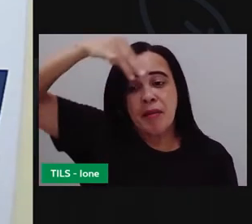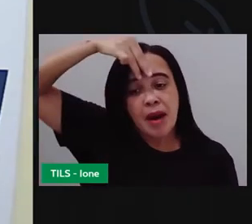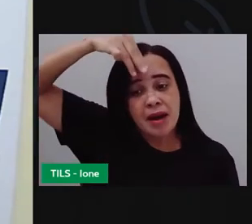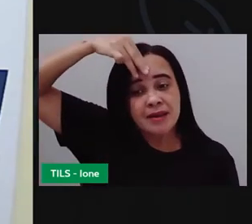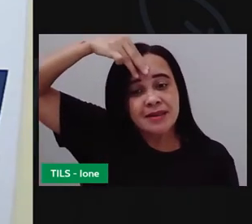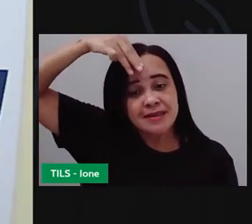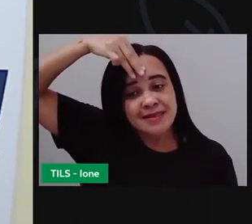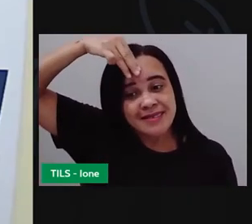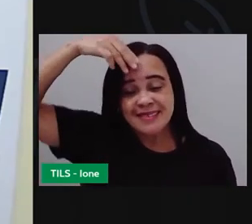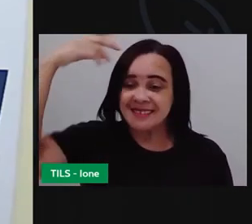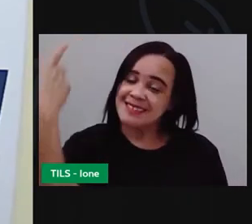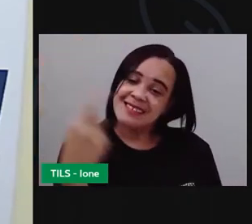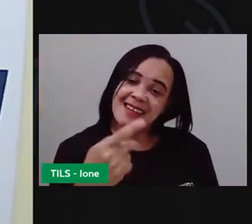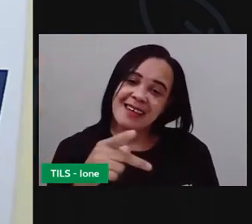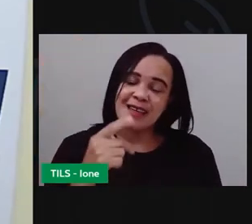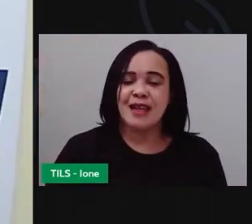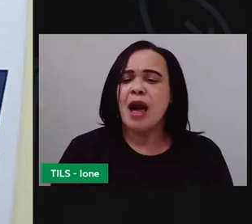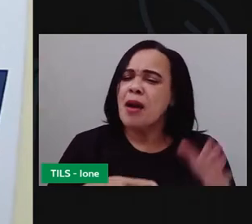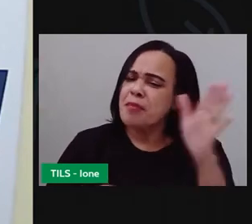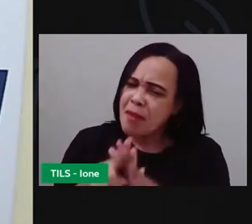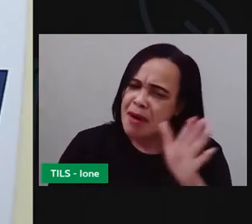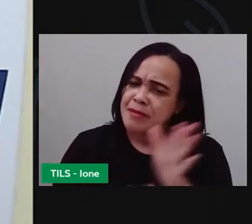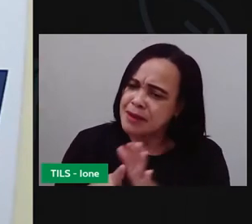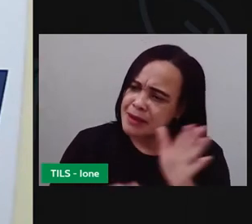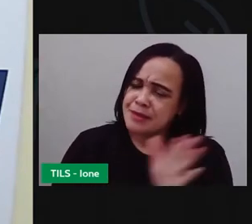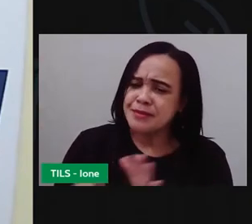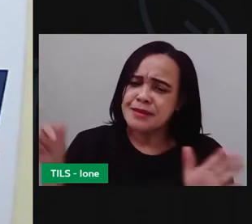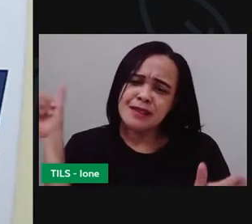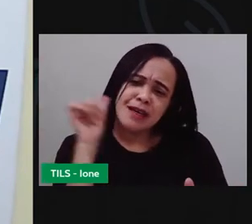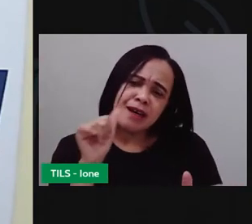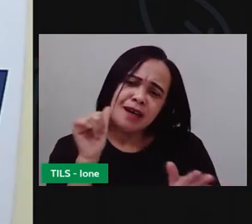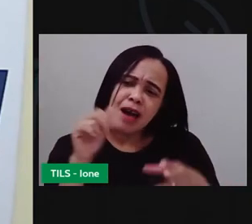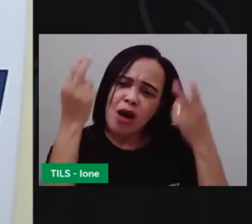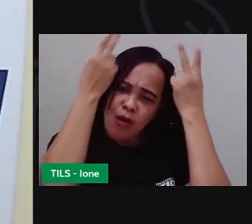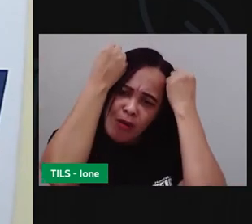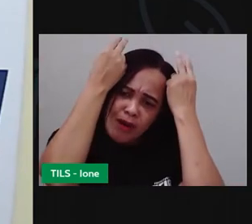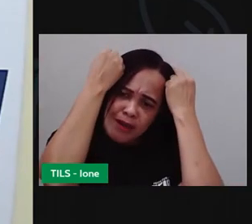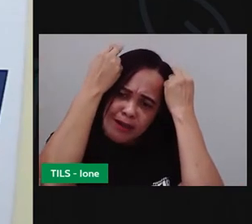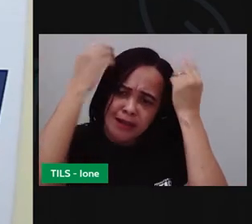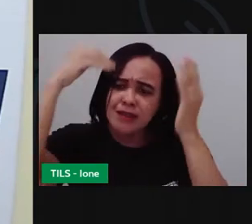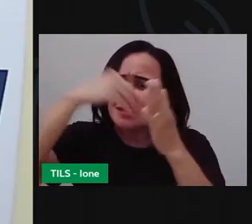coelhinha, qual é o seu segredo para ser assim, tão pretinha?